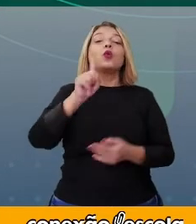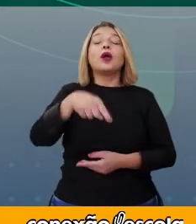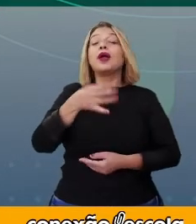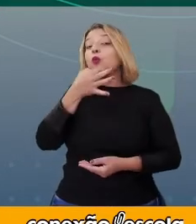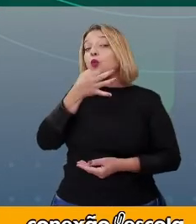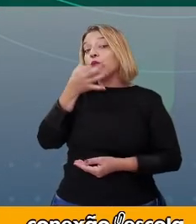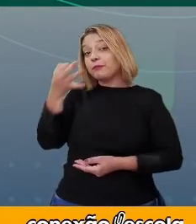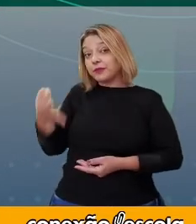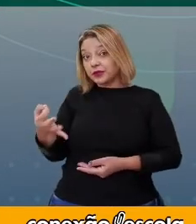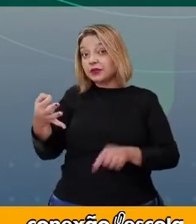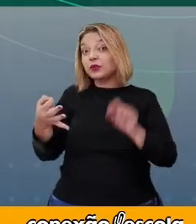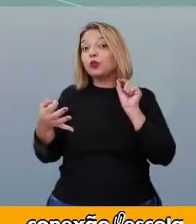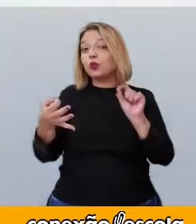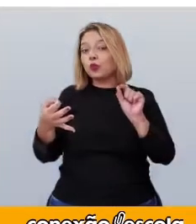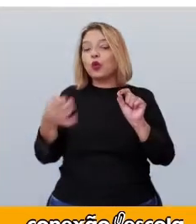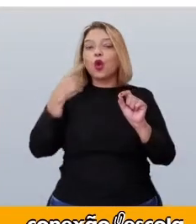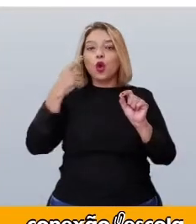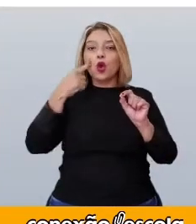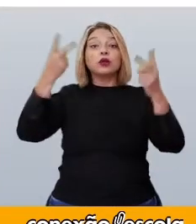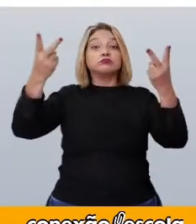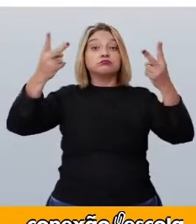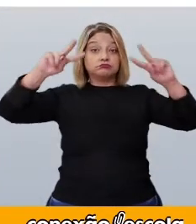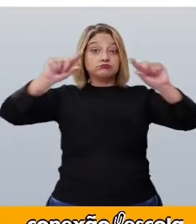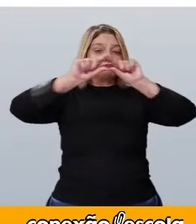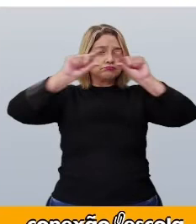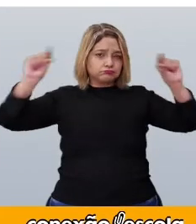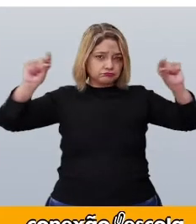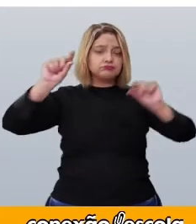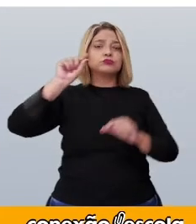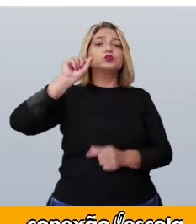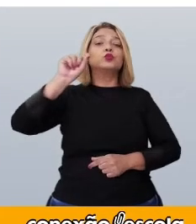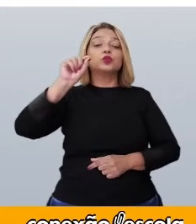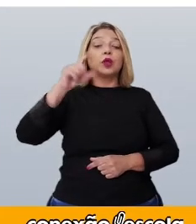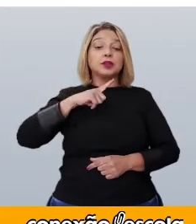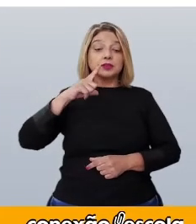exemplo, no segundo parágrafo, dois destaques.